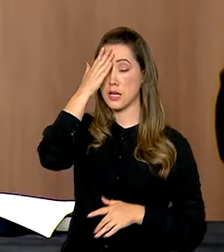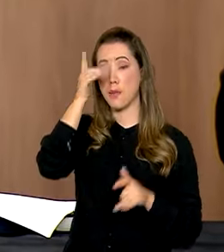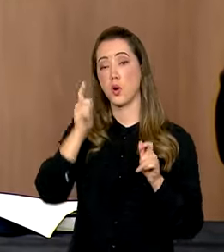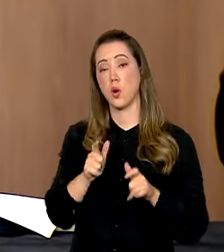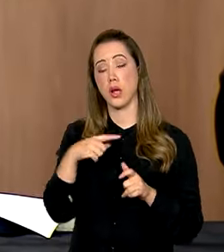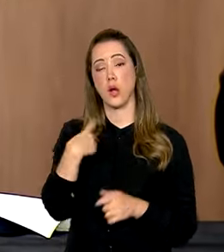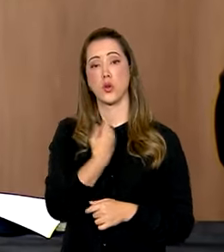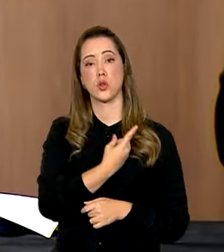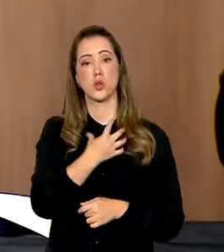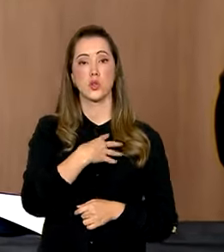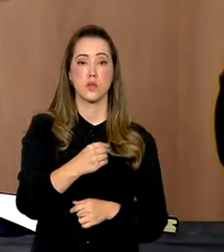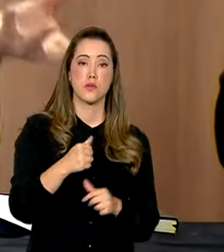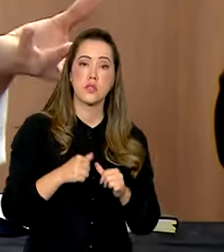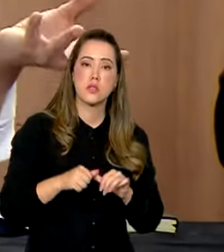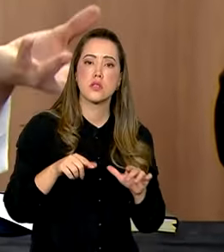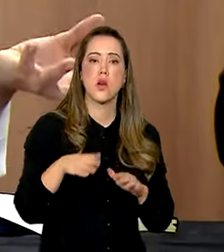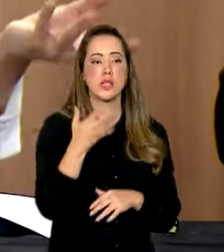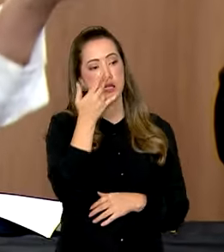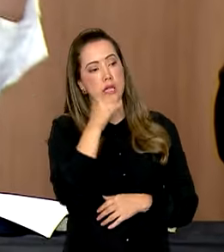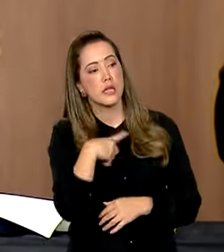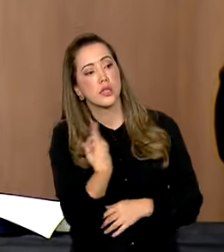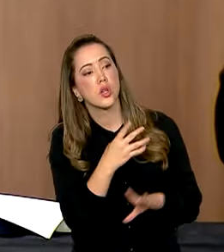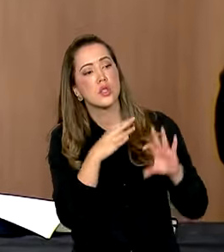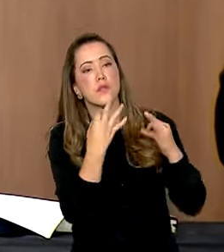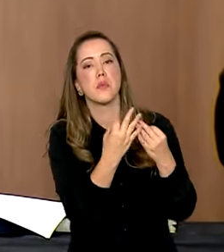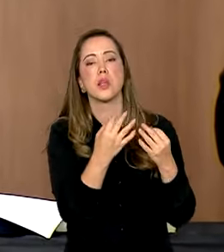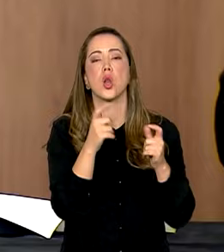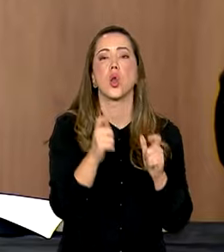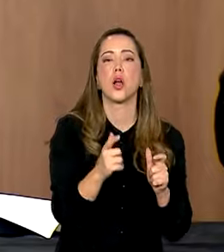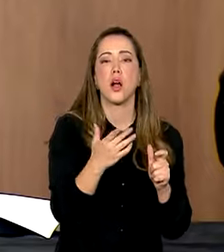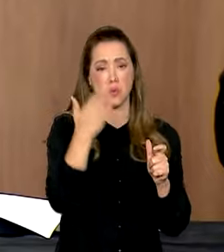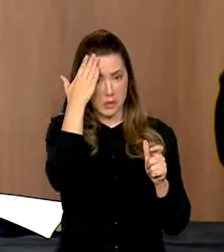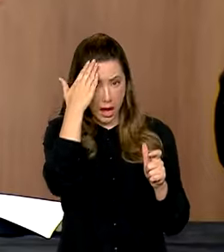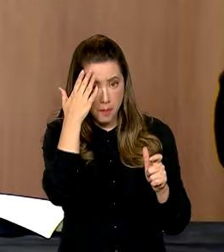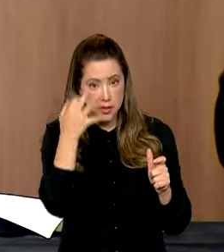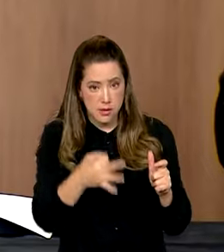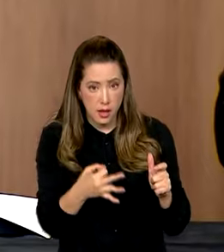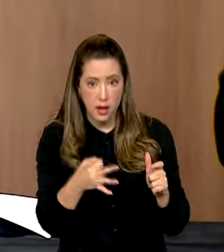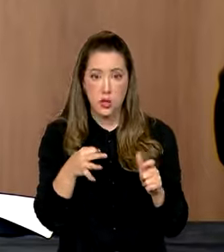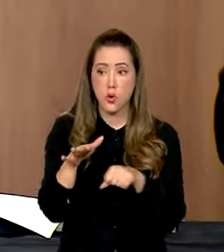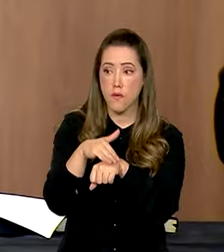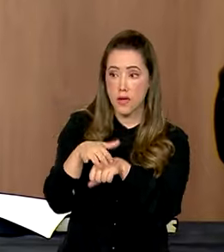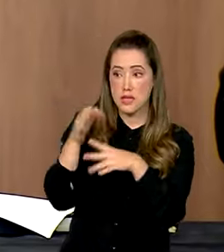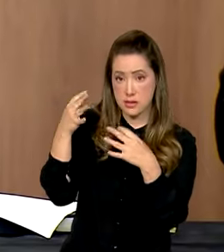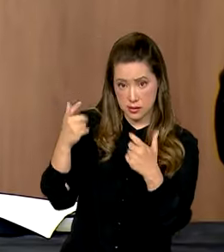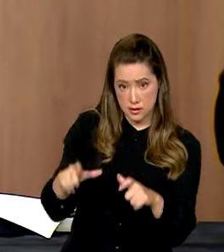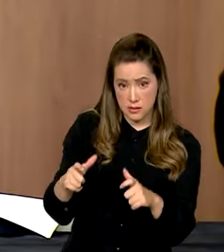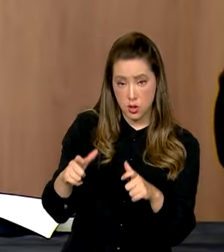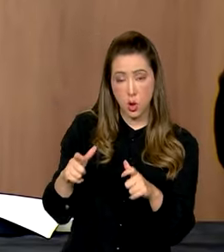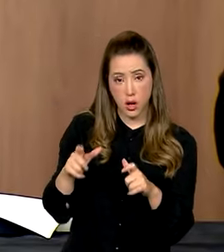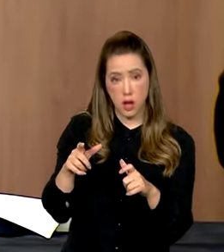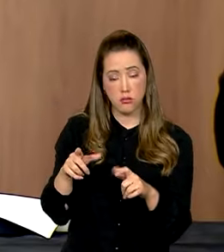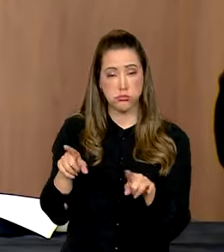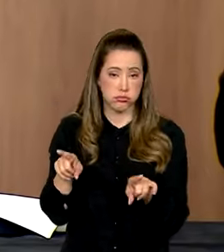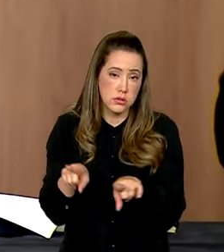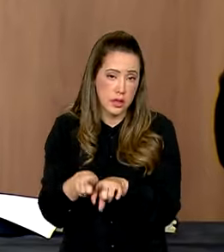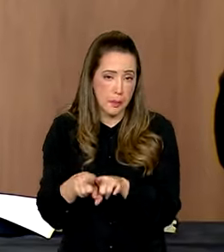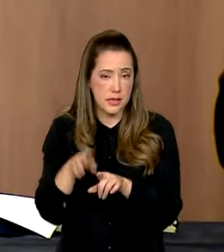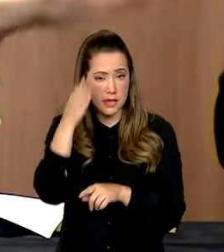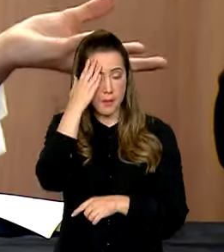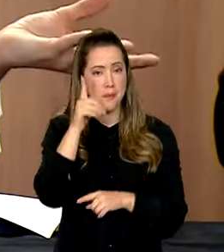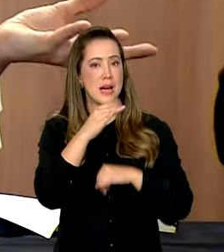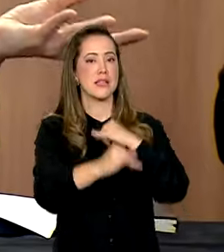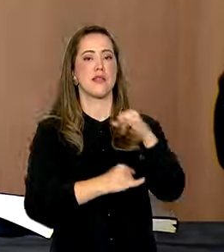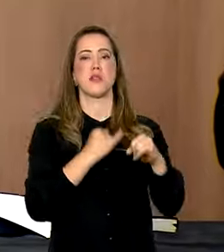onde as crianças das nossas famílias estão, com quem eles estão falando. Quando chega na internet, no modo geral, todo